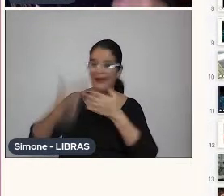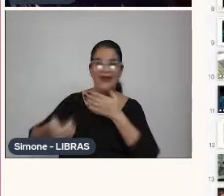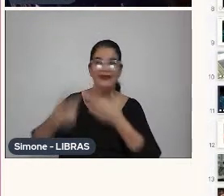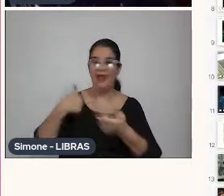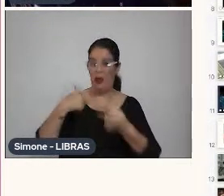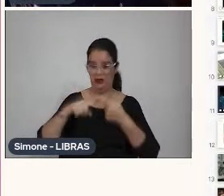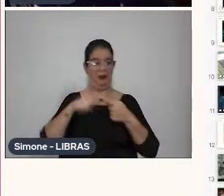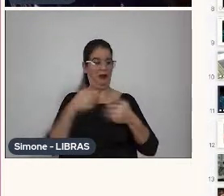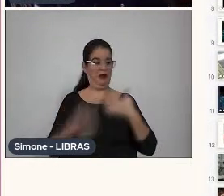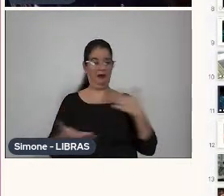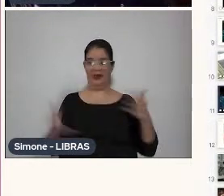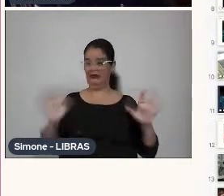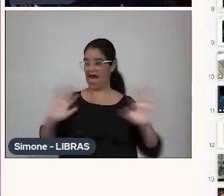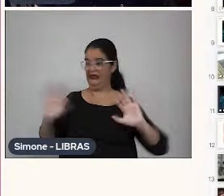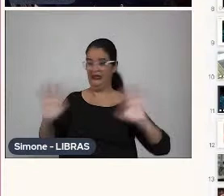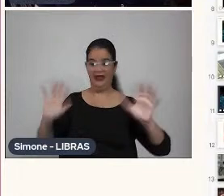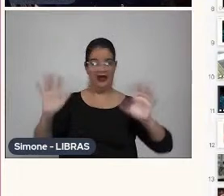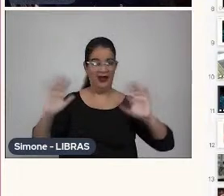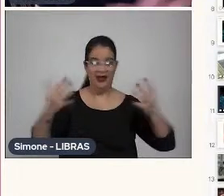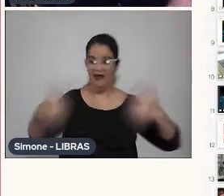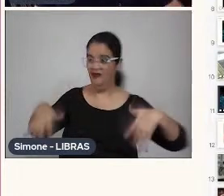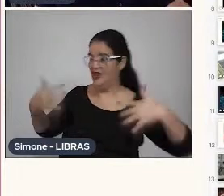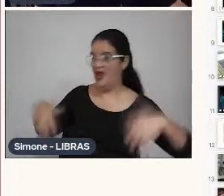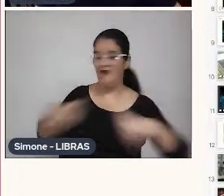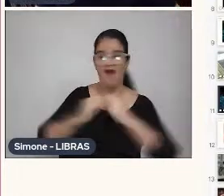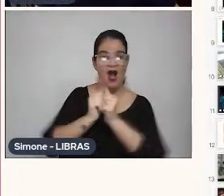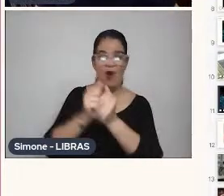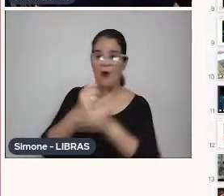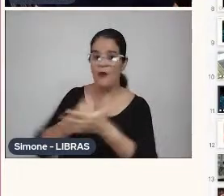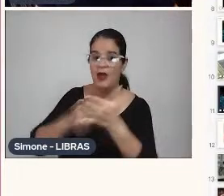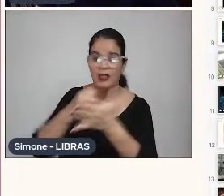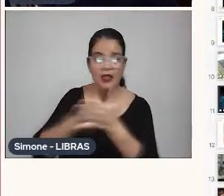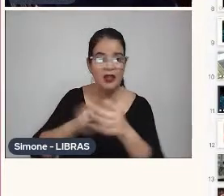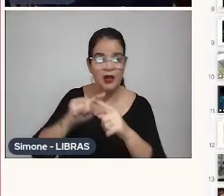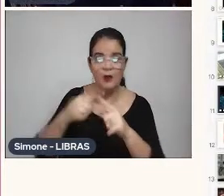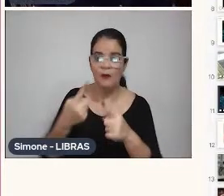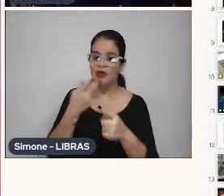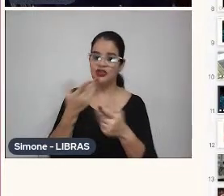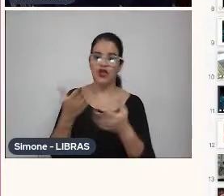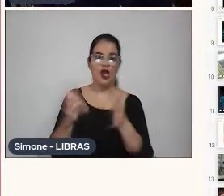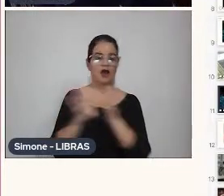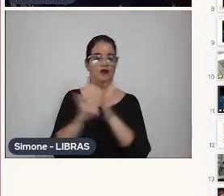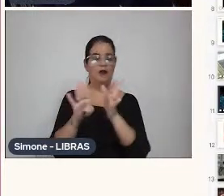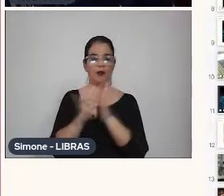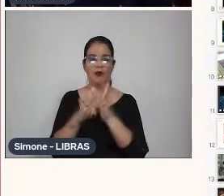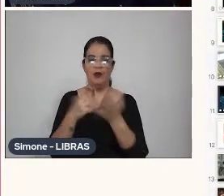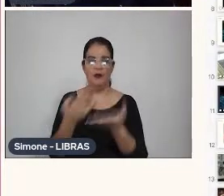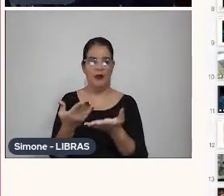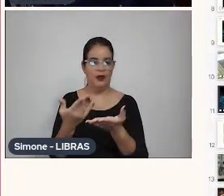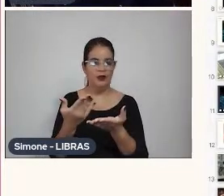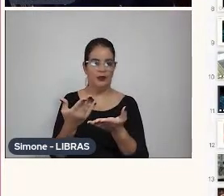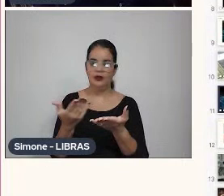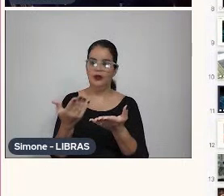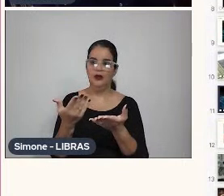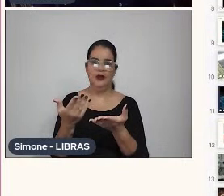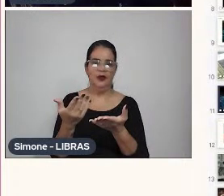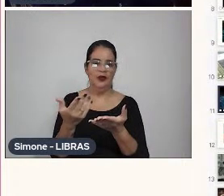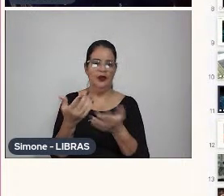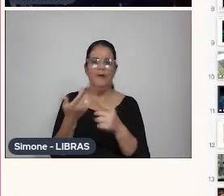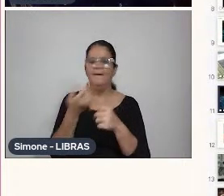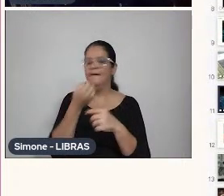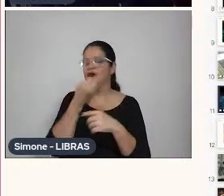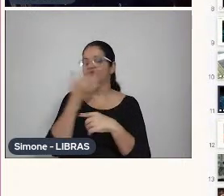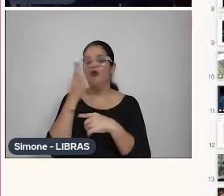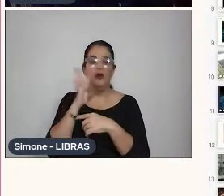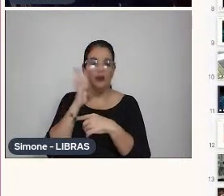né, assim, porque ficava ali tentando acompanhar, mas você vacila um pouquinho, você já não sabe o que foi feito, mas foi muito